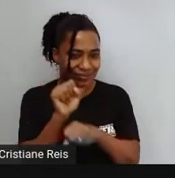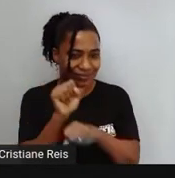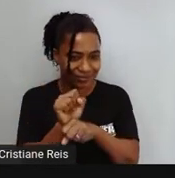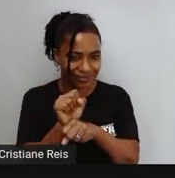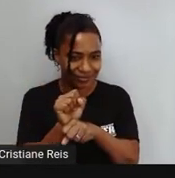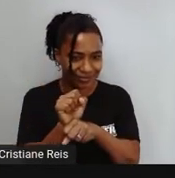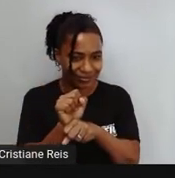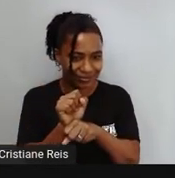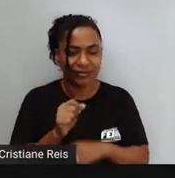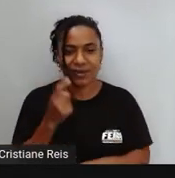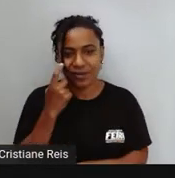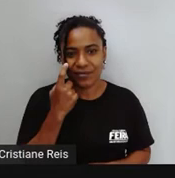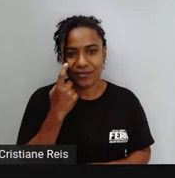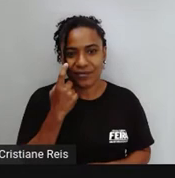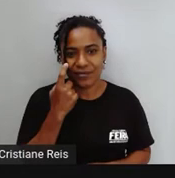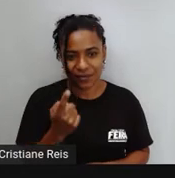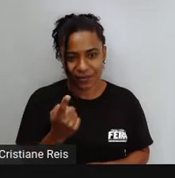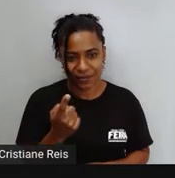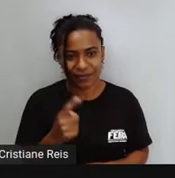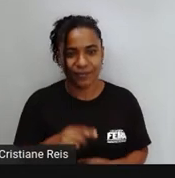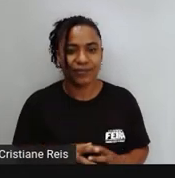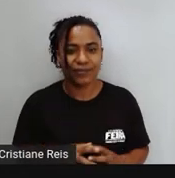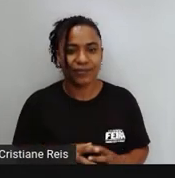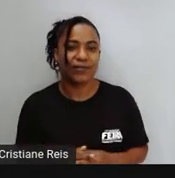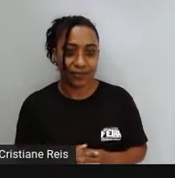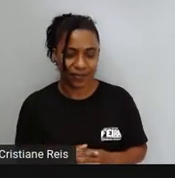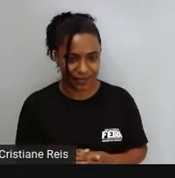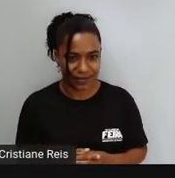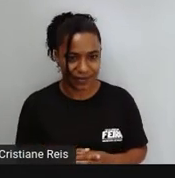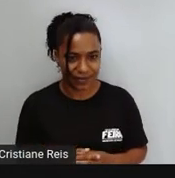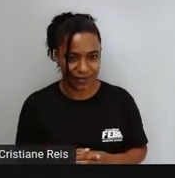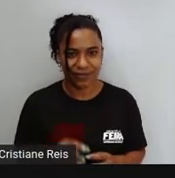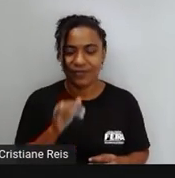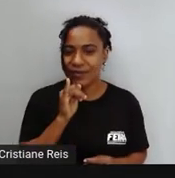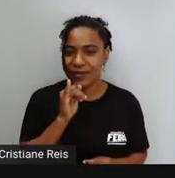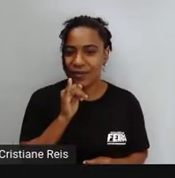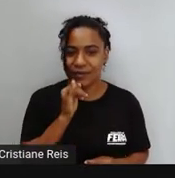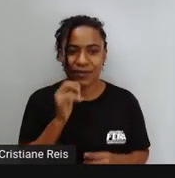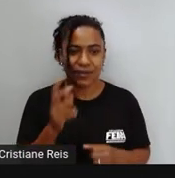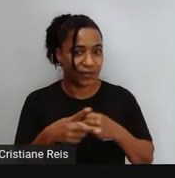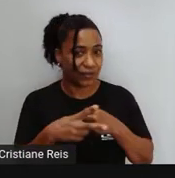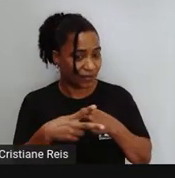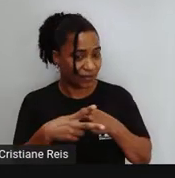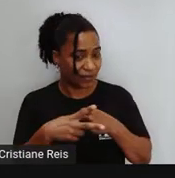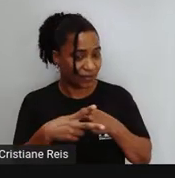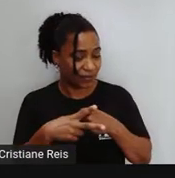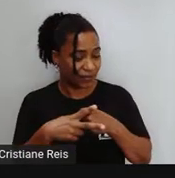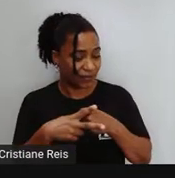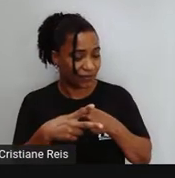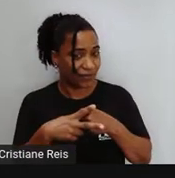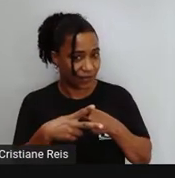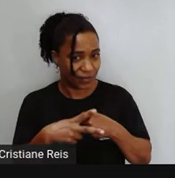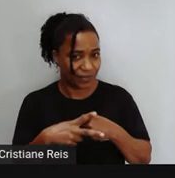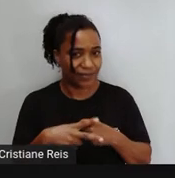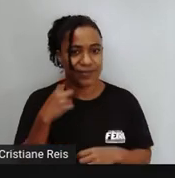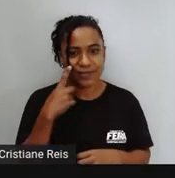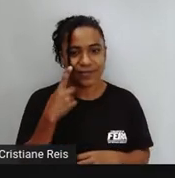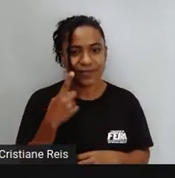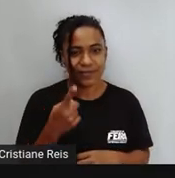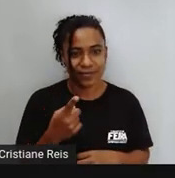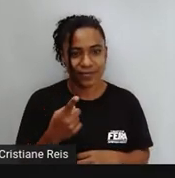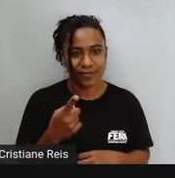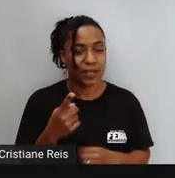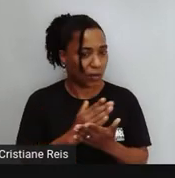Observem aqui alguns exemplos Com alguns desses verbos She enjoy Teaching In different